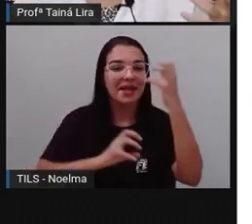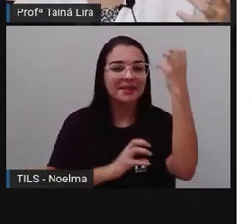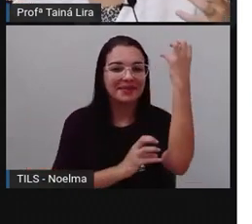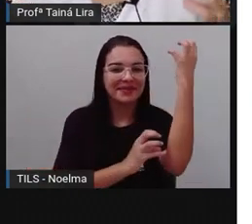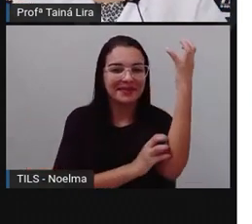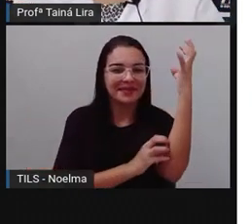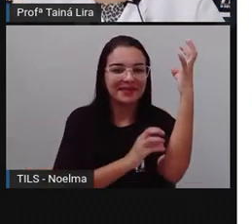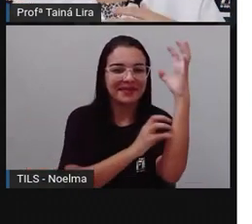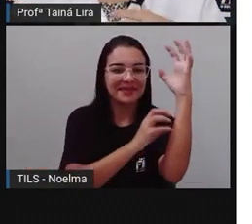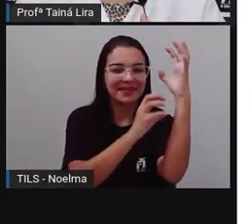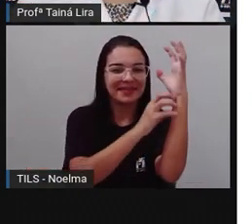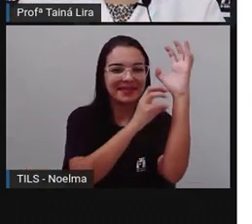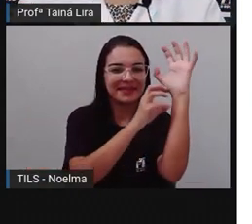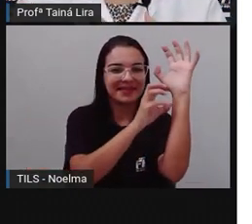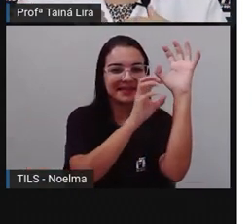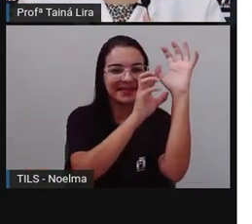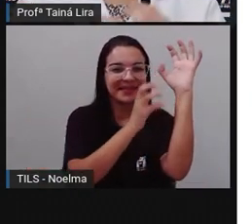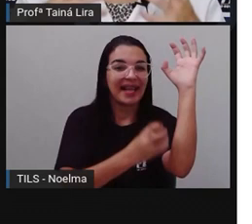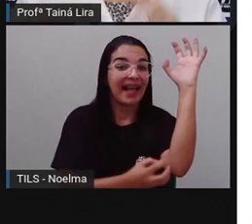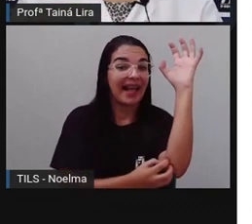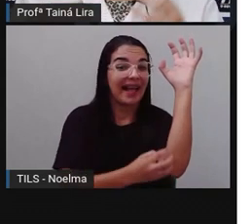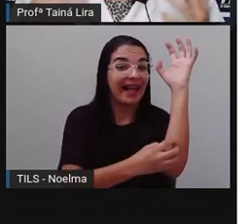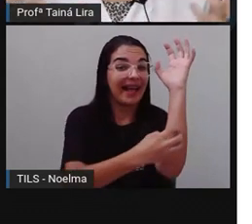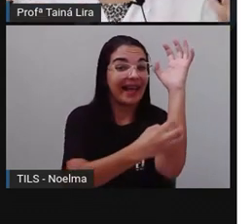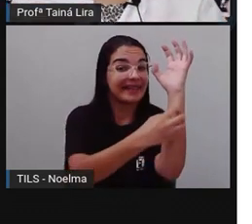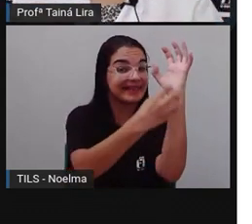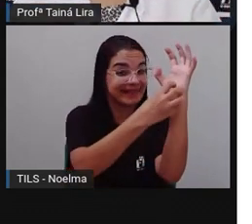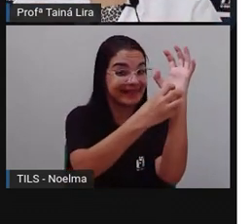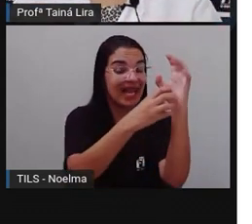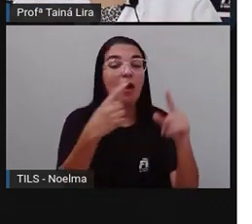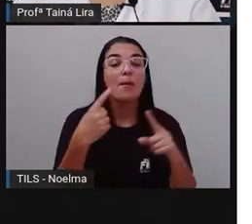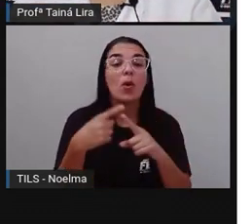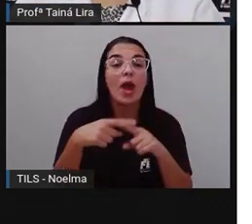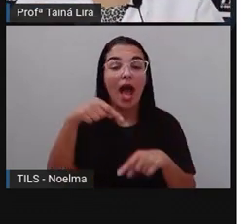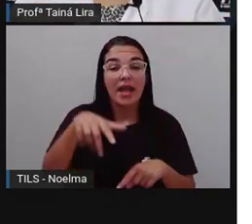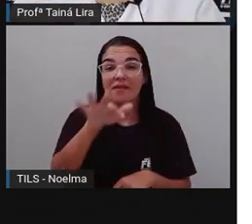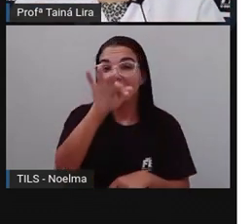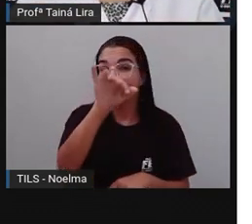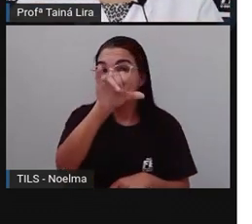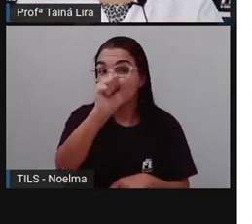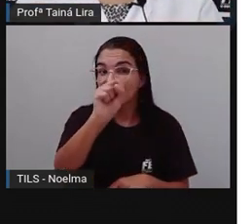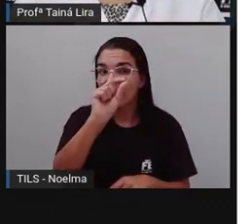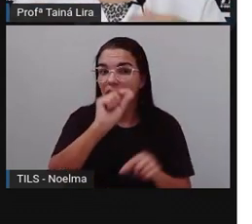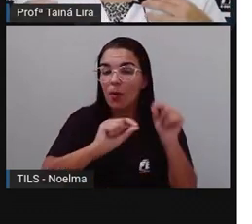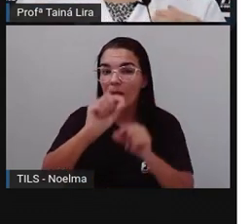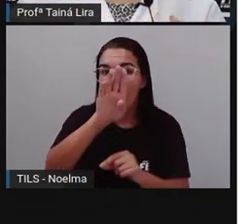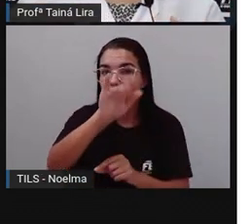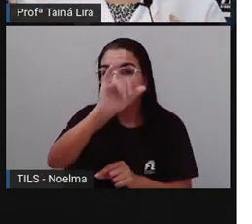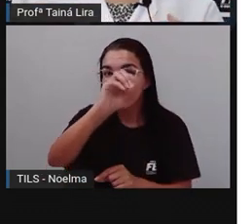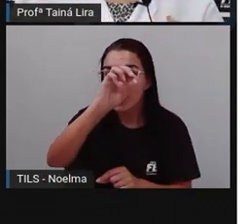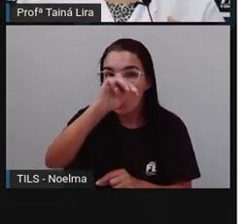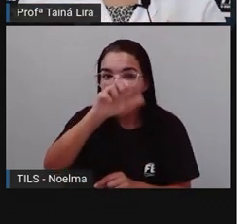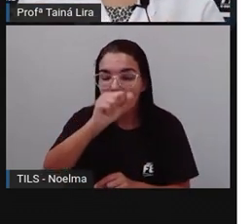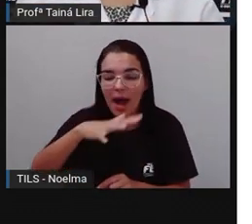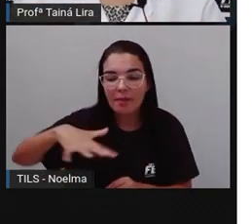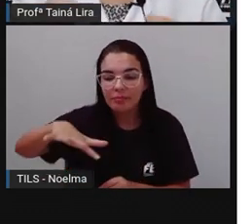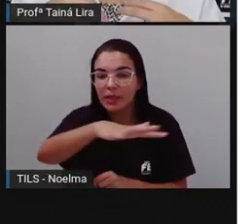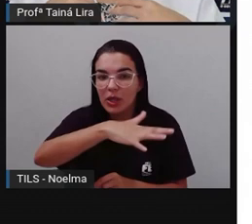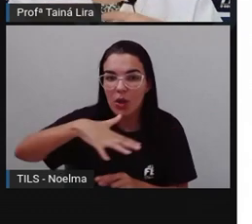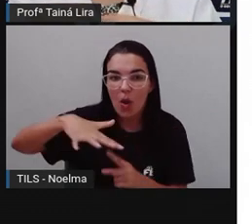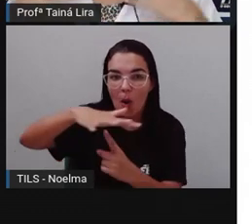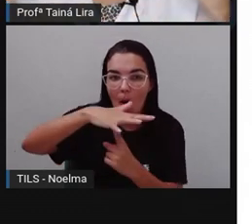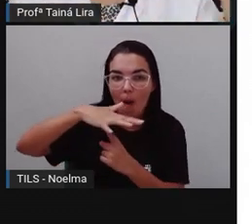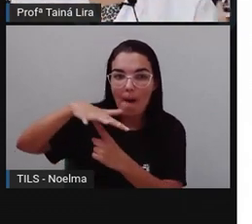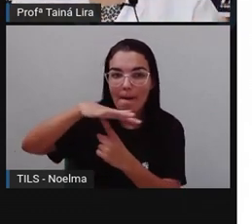Santana, Ela está aí, né, no bioma caatinga, tá bom? E o cacto